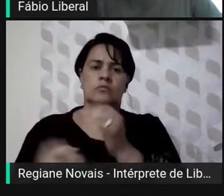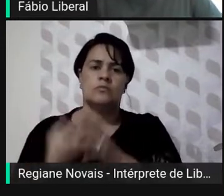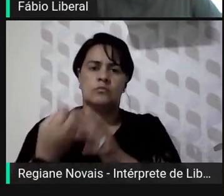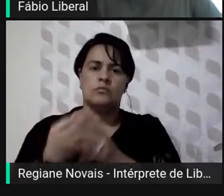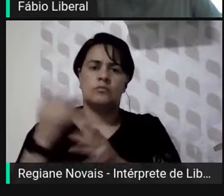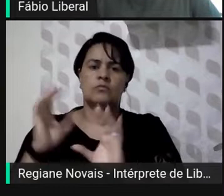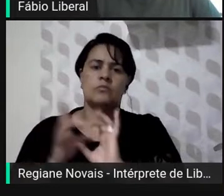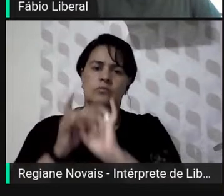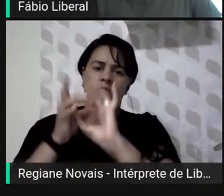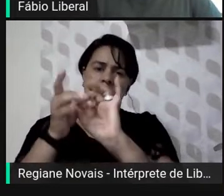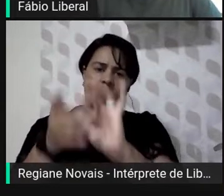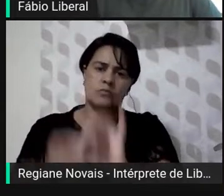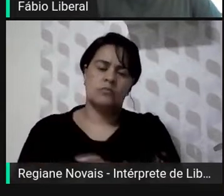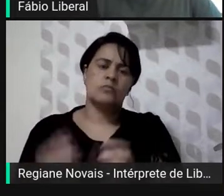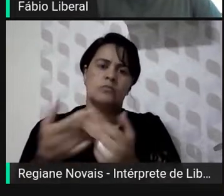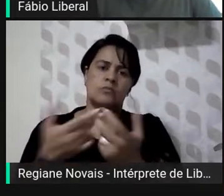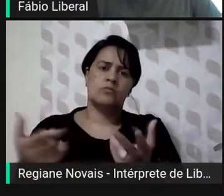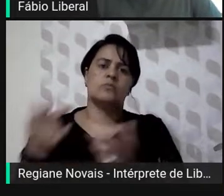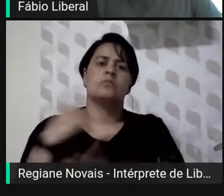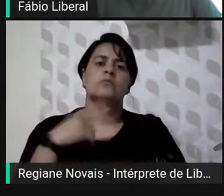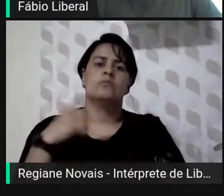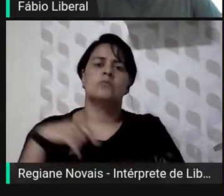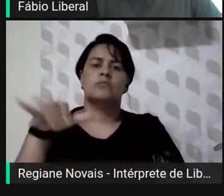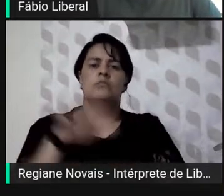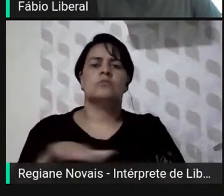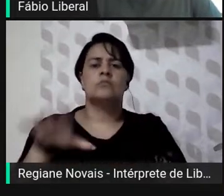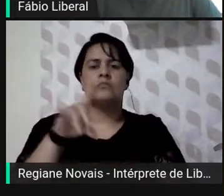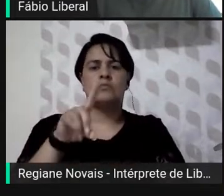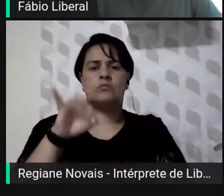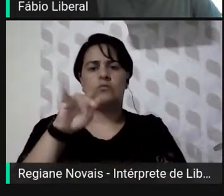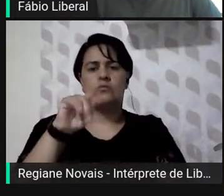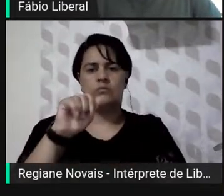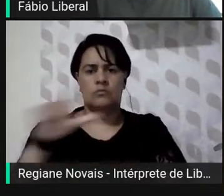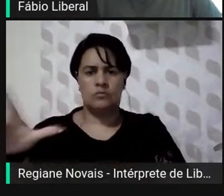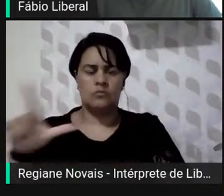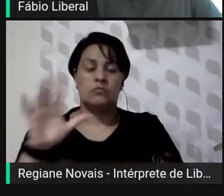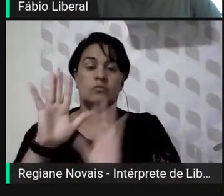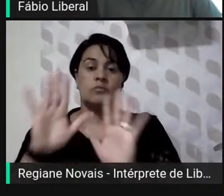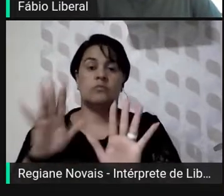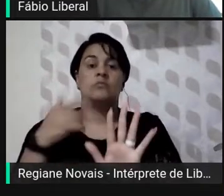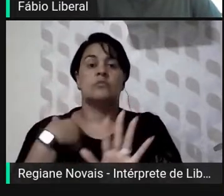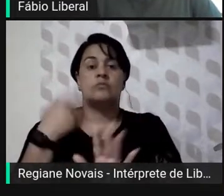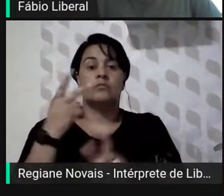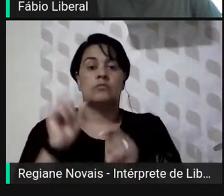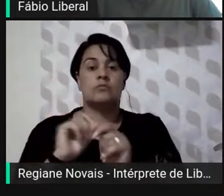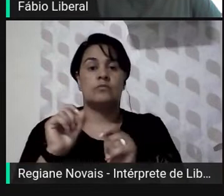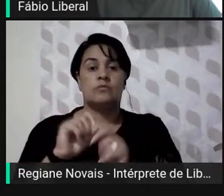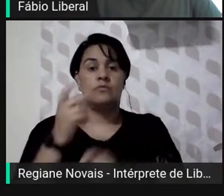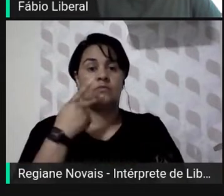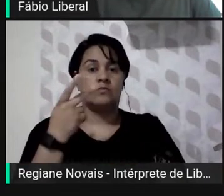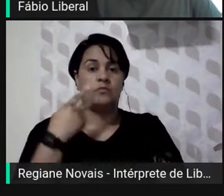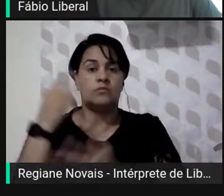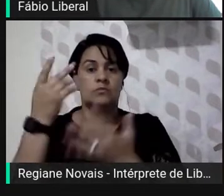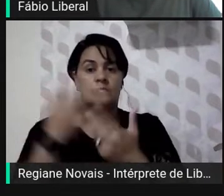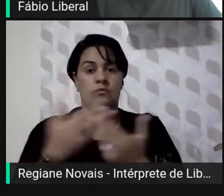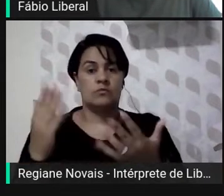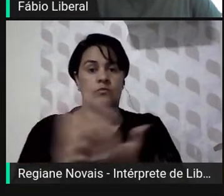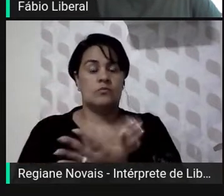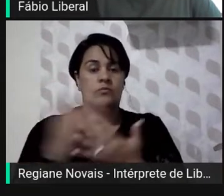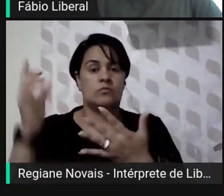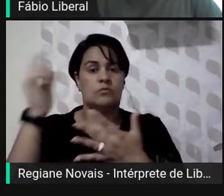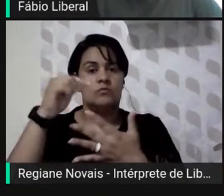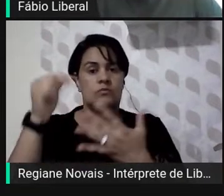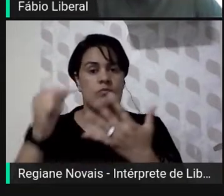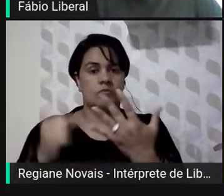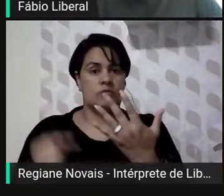processo de conversão delas para o ambiente digital. Preliminarmente, eu faço a reflexão sobre alguns aspectos da natureza da publicação